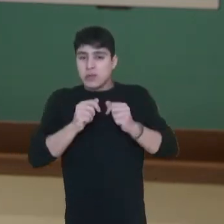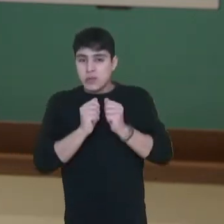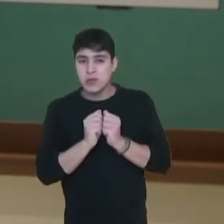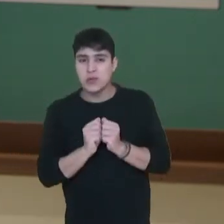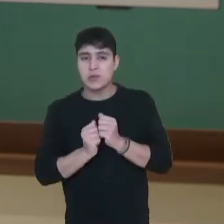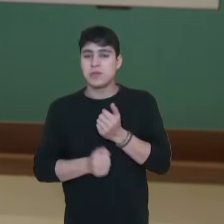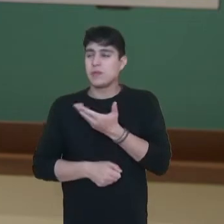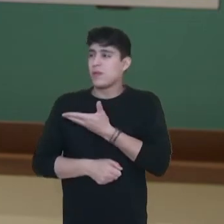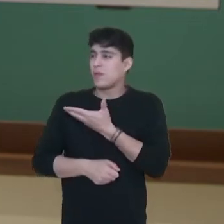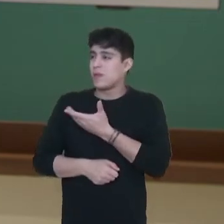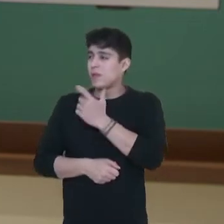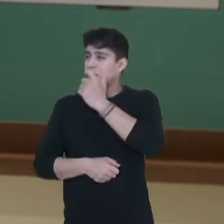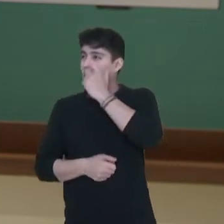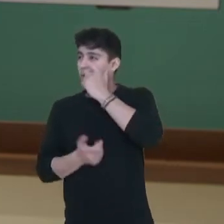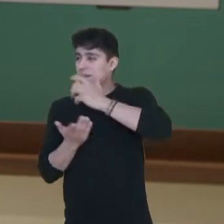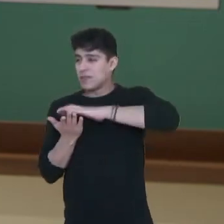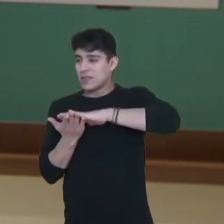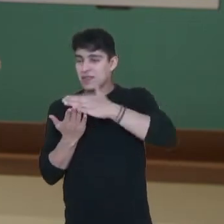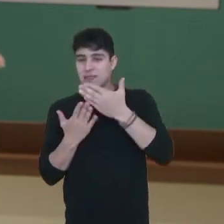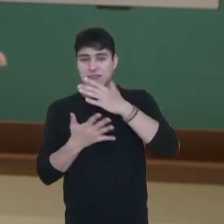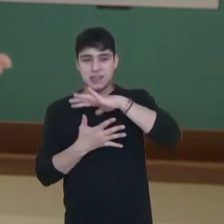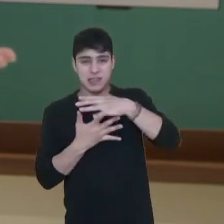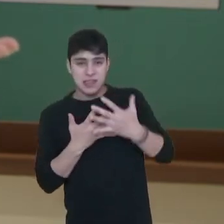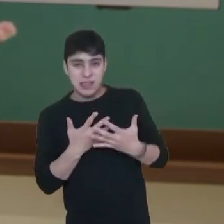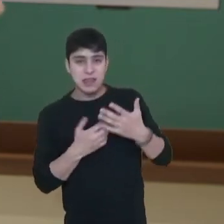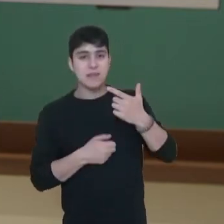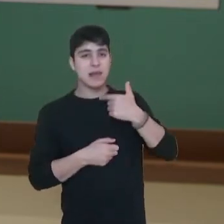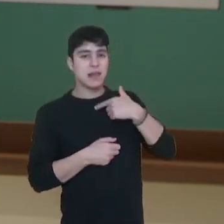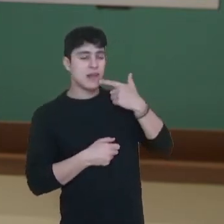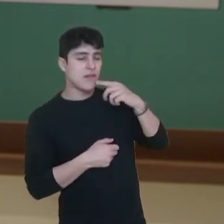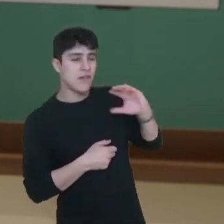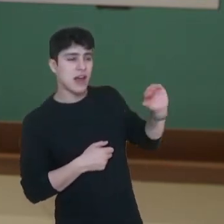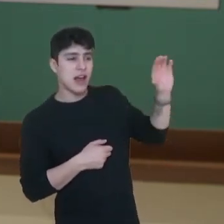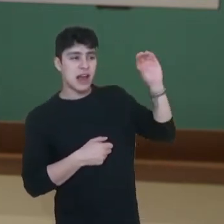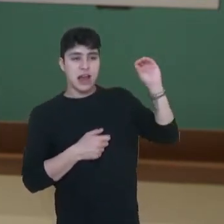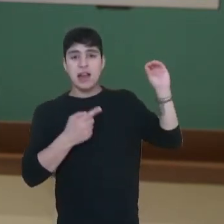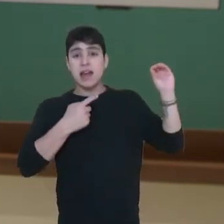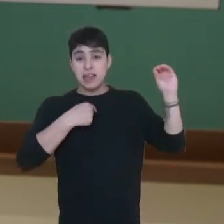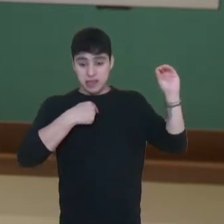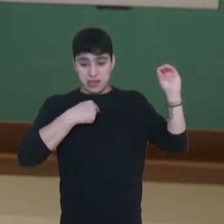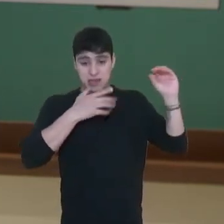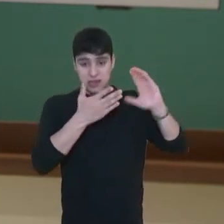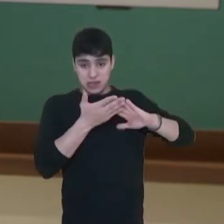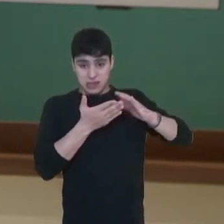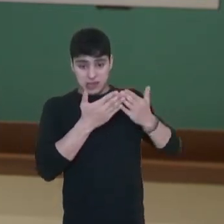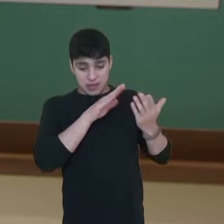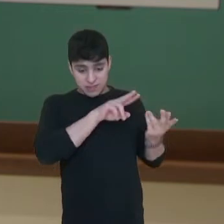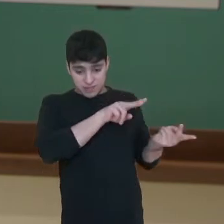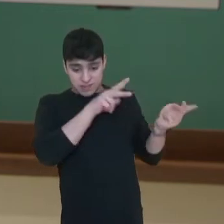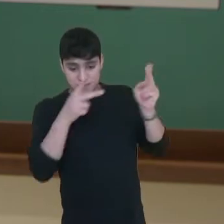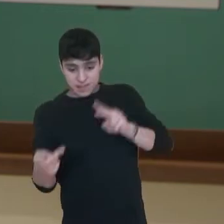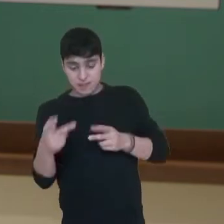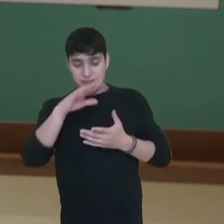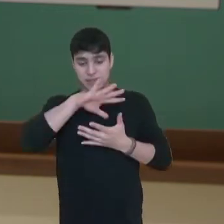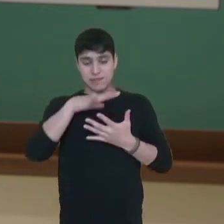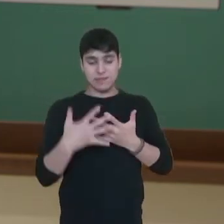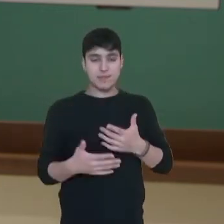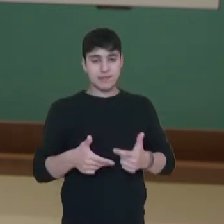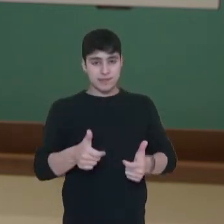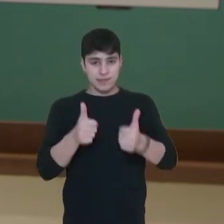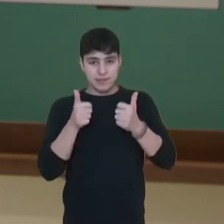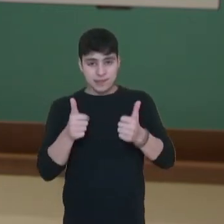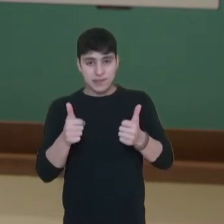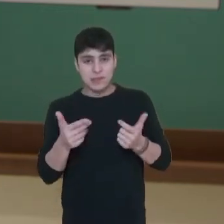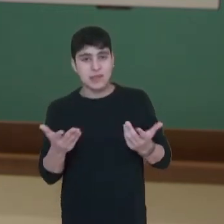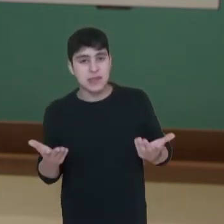meu colega, o intérprete Lucas, que está aqui fazendo a docência compartilhada, nos auxiliando nesse momento. Eu não